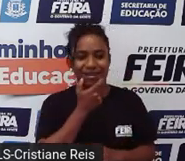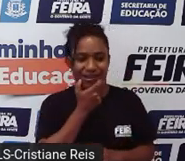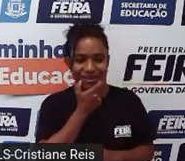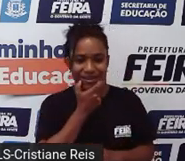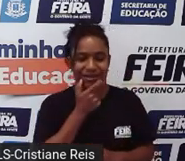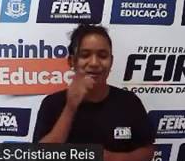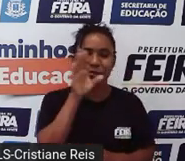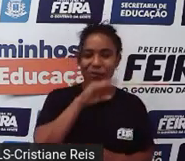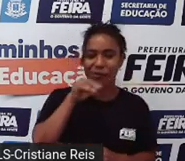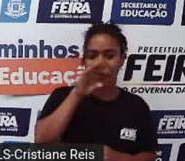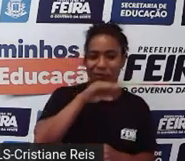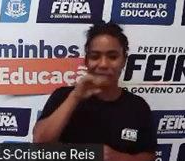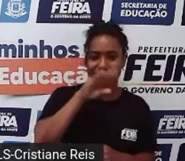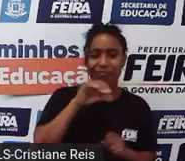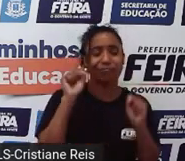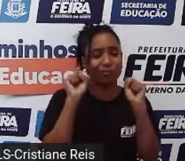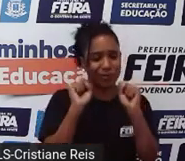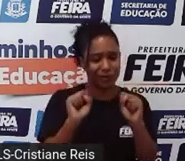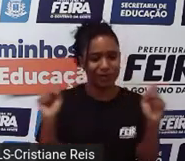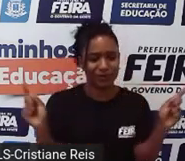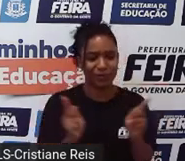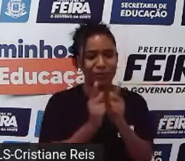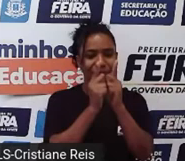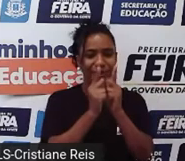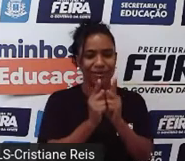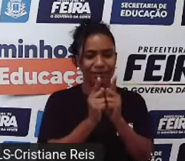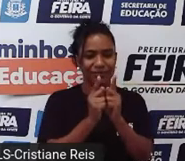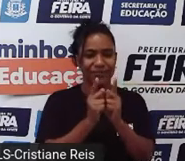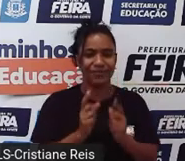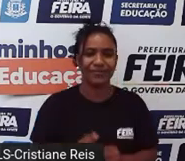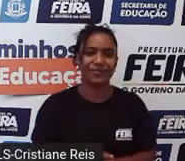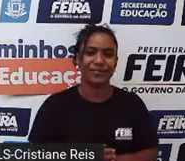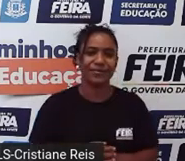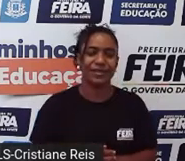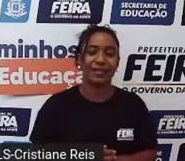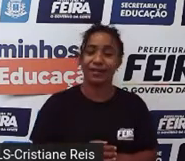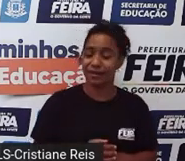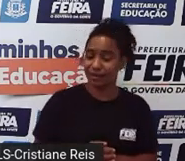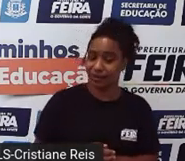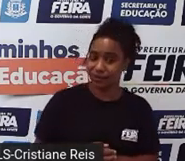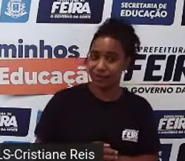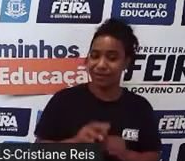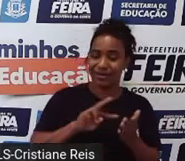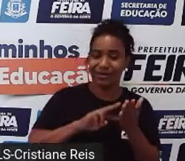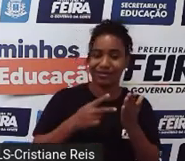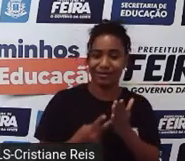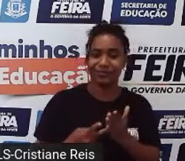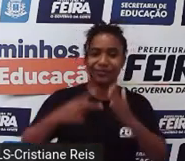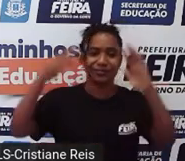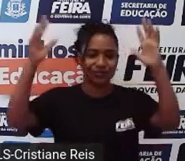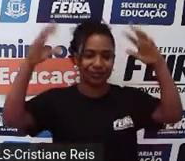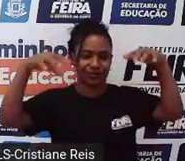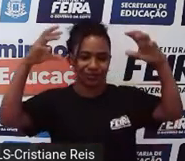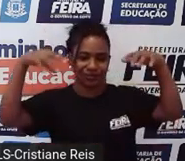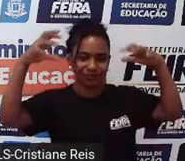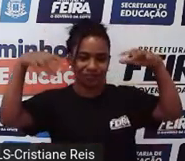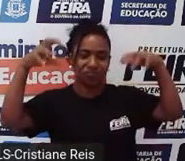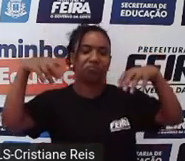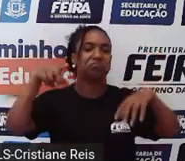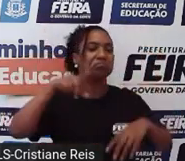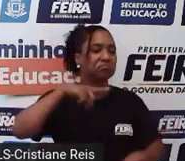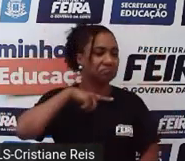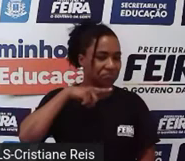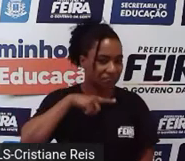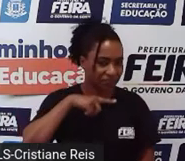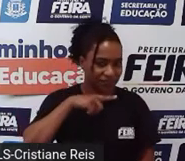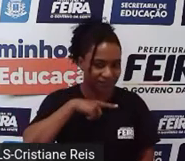Aquele que a gente usa no nosso dia a dia. Está chovendo. E aqui eu coloquei outras situações para vocês observarem